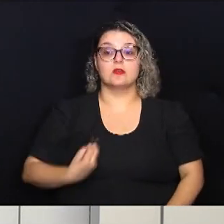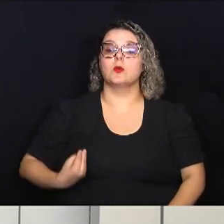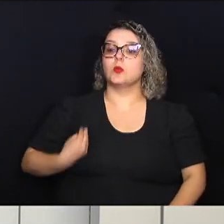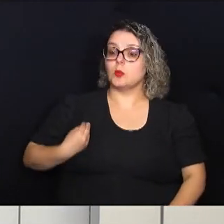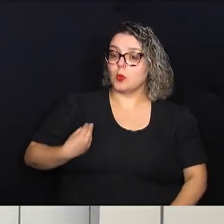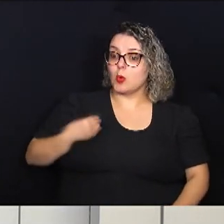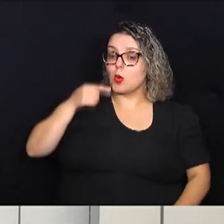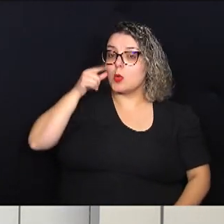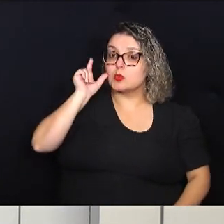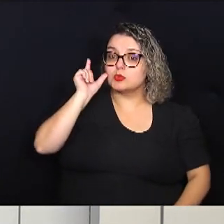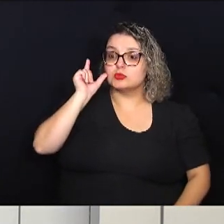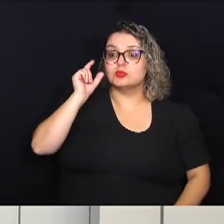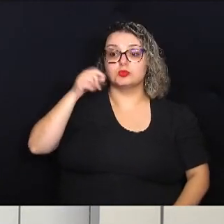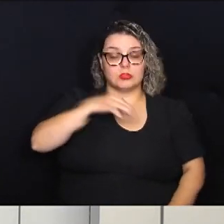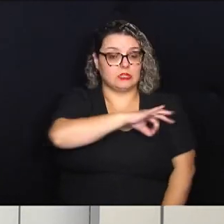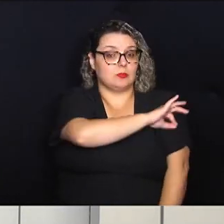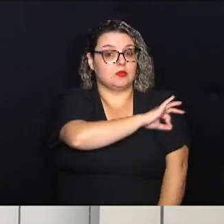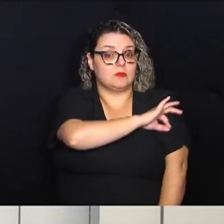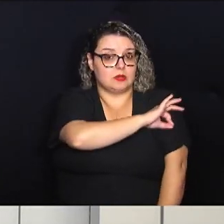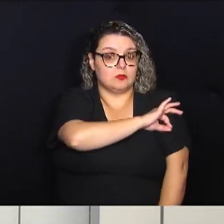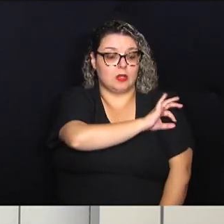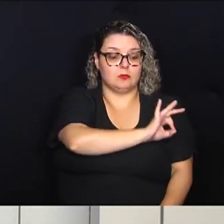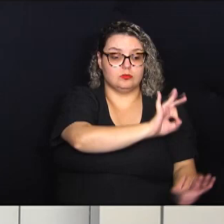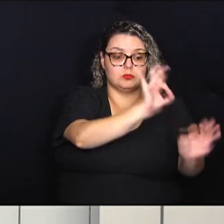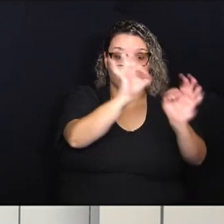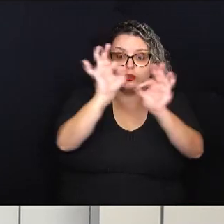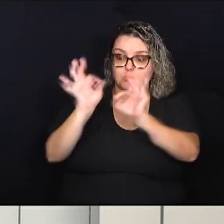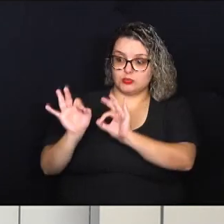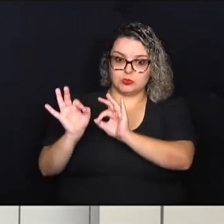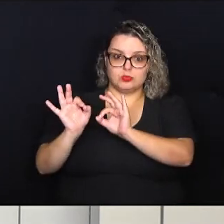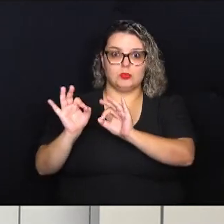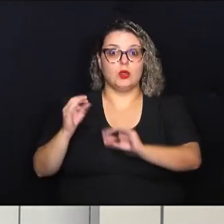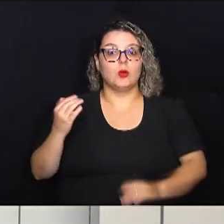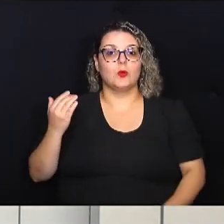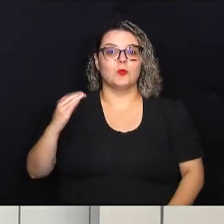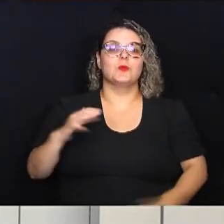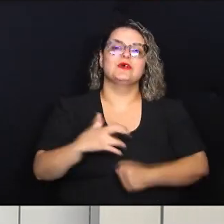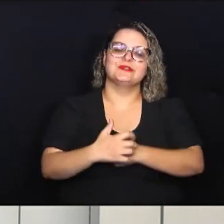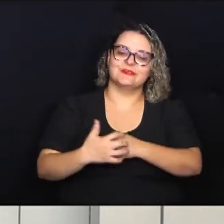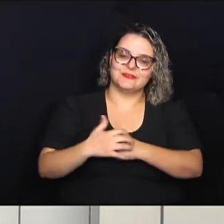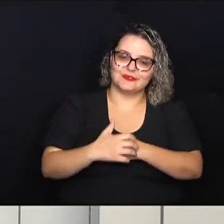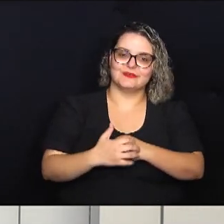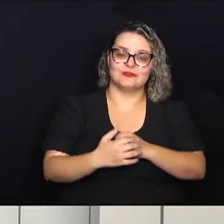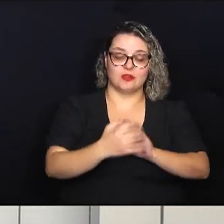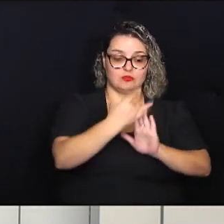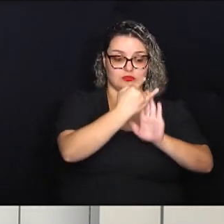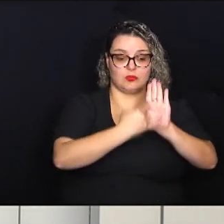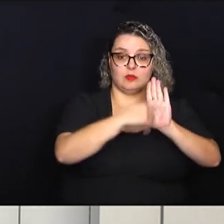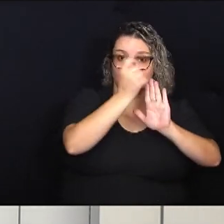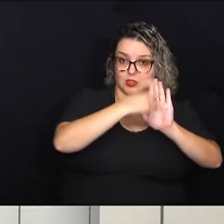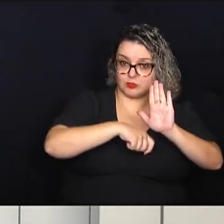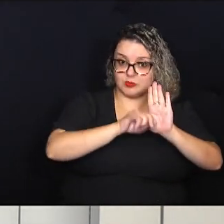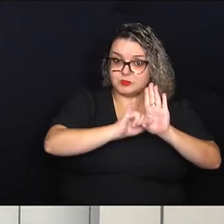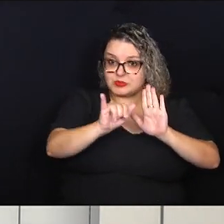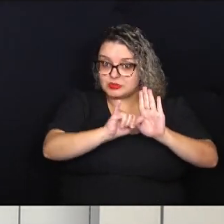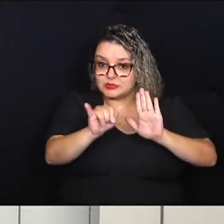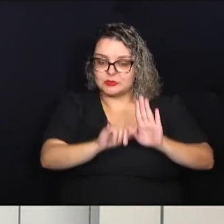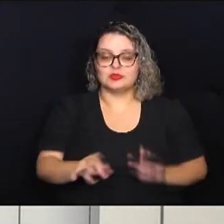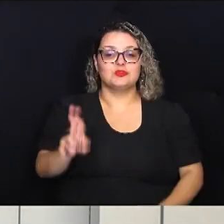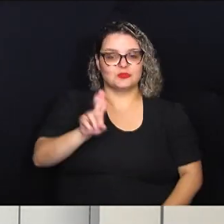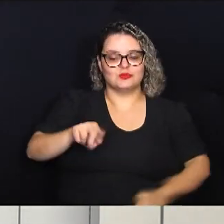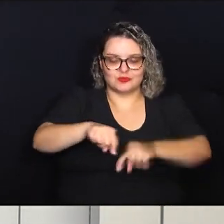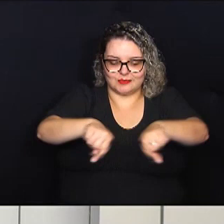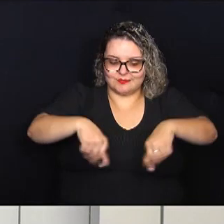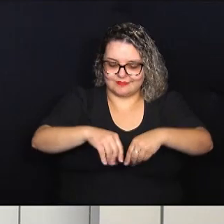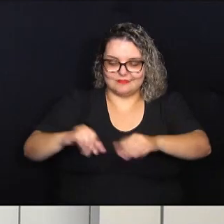ontem na Prefeitura para acompanhar o lançamento do canal digital de ficha informativa de uso do solo de